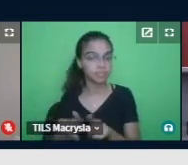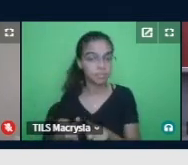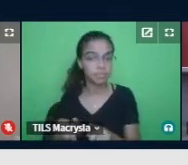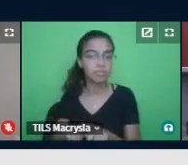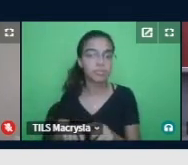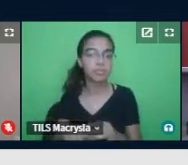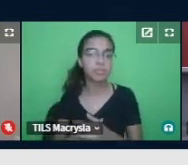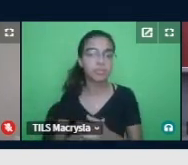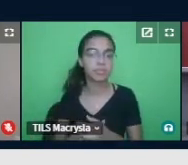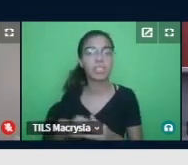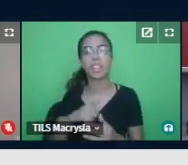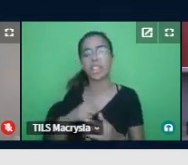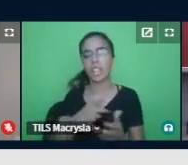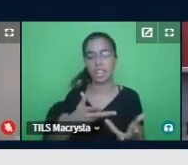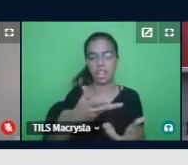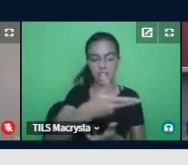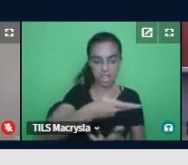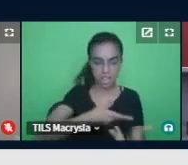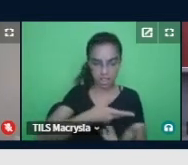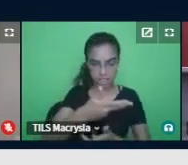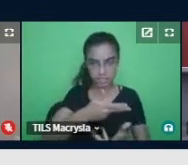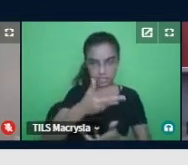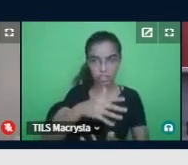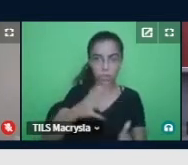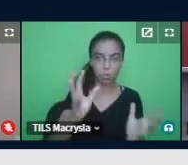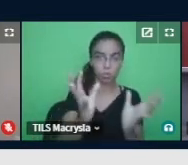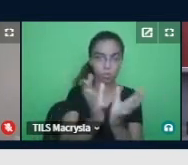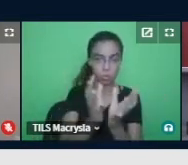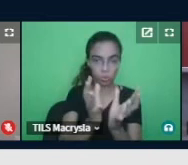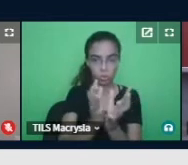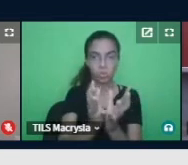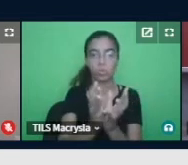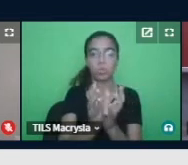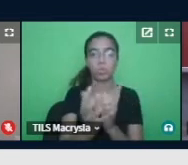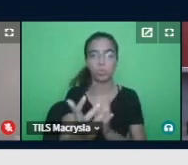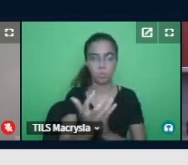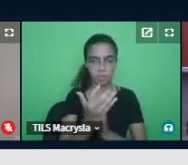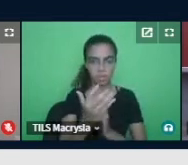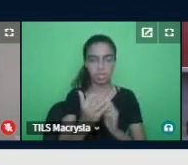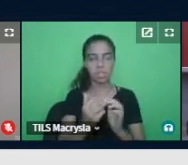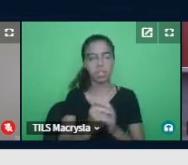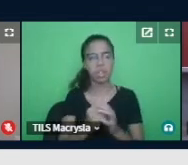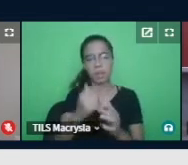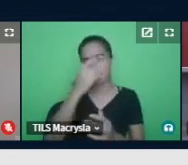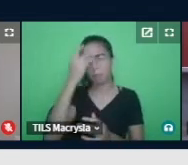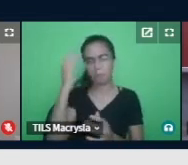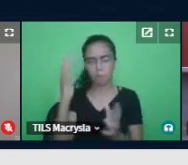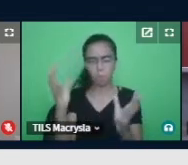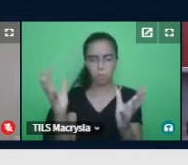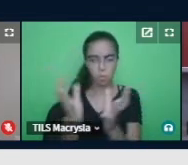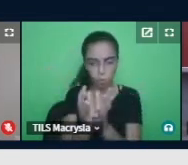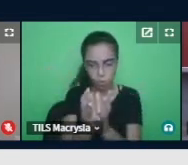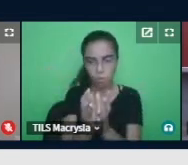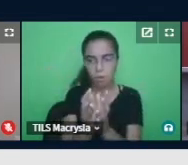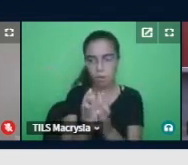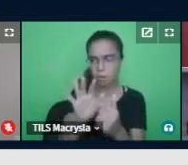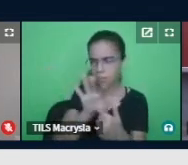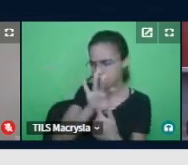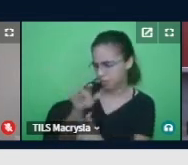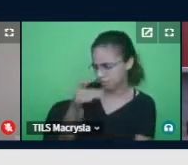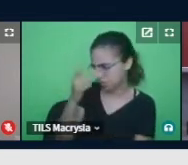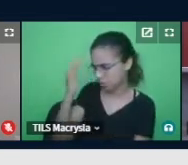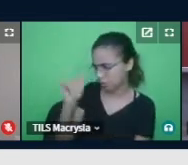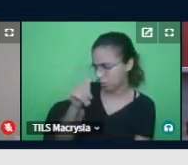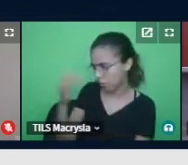Sobre a relação da turma comigo, a turma não me vislumbrava como uma pesquisadora, uma pessoa de fora que tinha